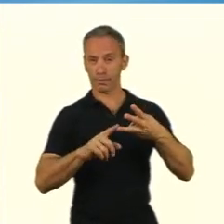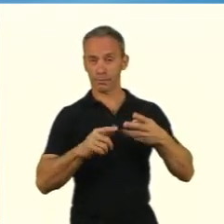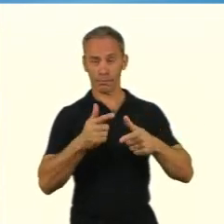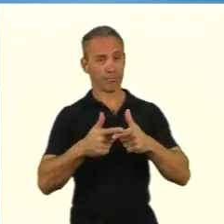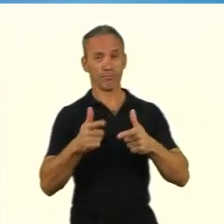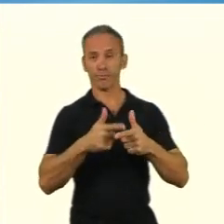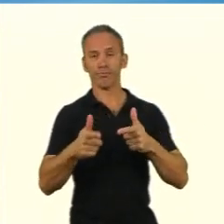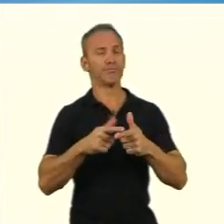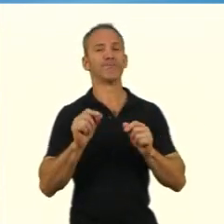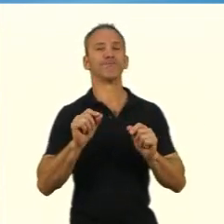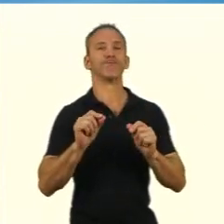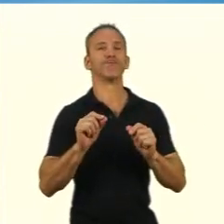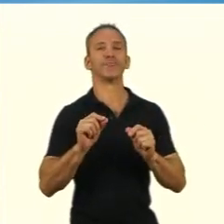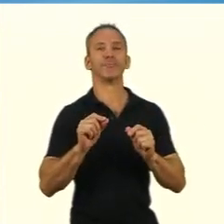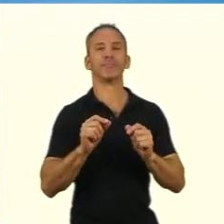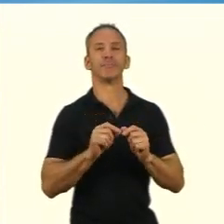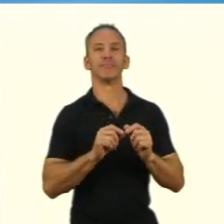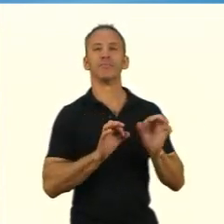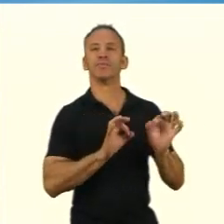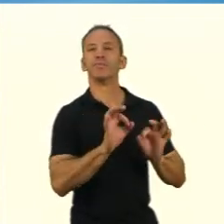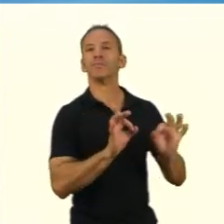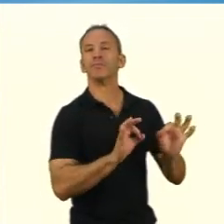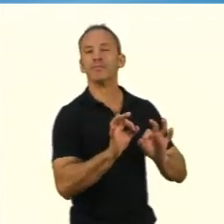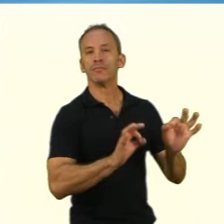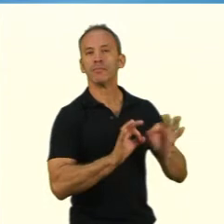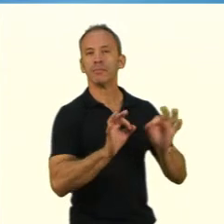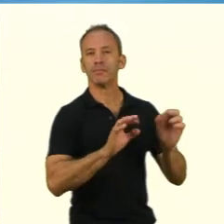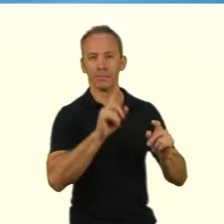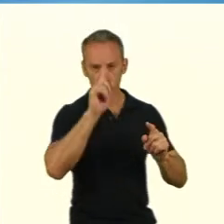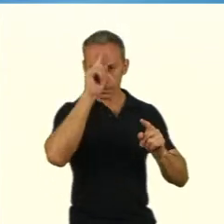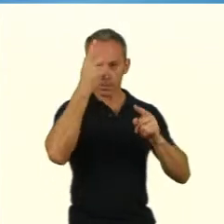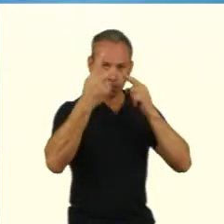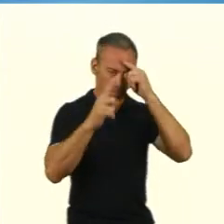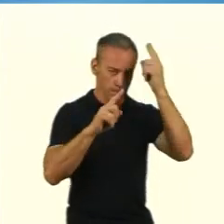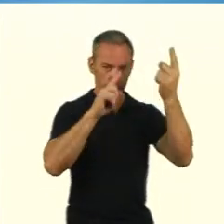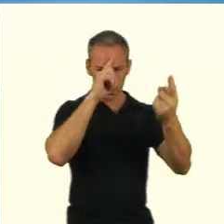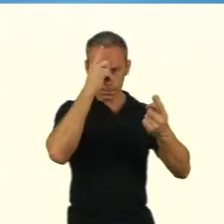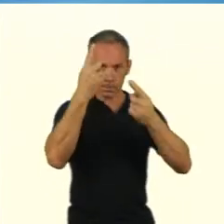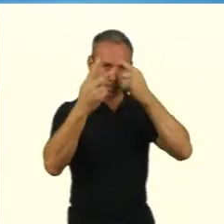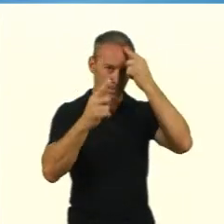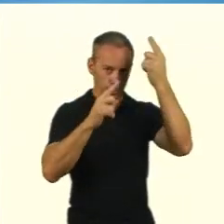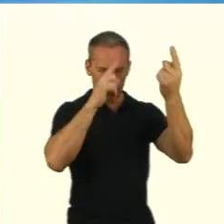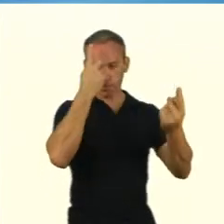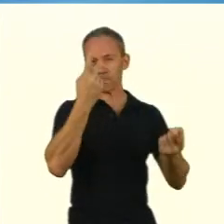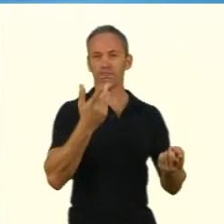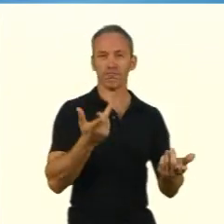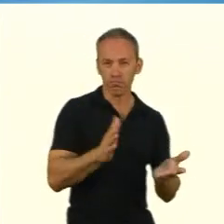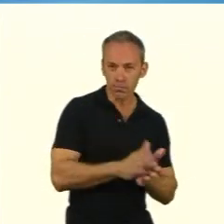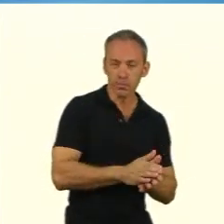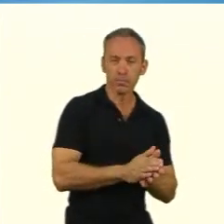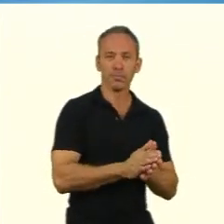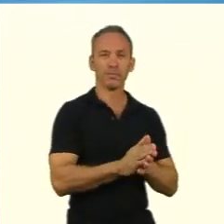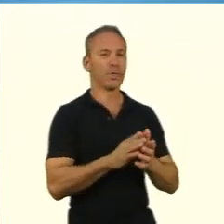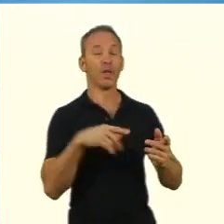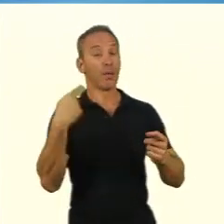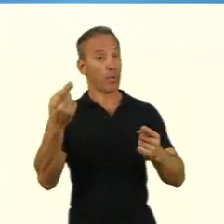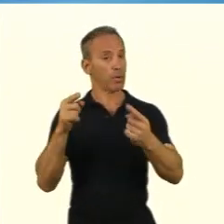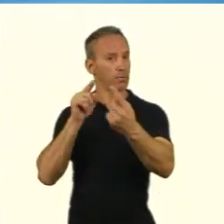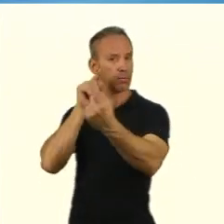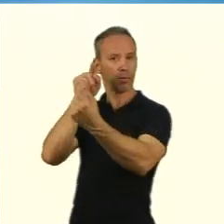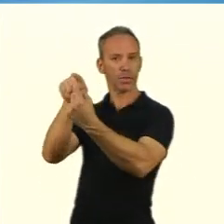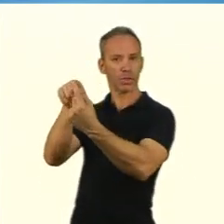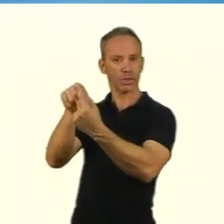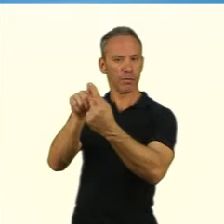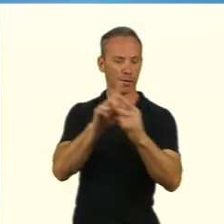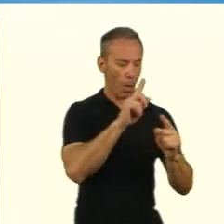pergunta e que ela seja clara para você e para quem vai ler o seu trabalho, ou a sua pesquisa. É essa questão que vai